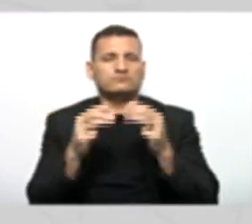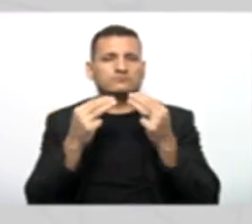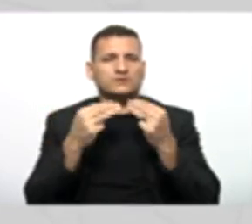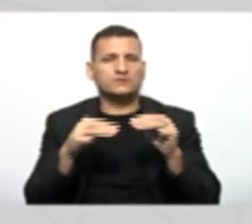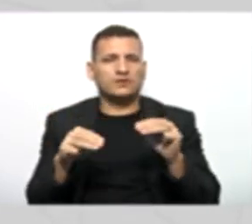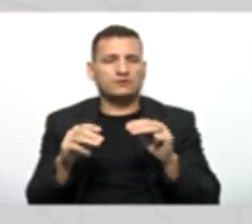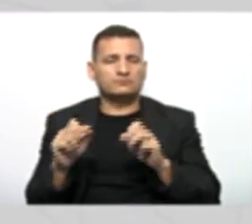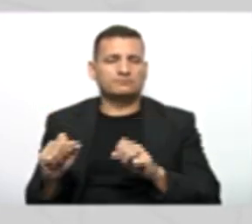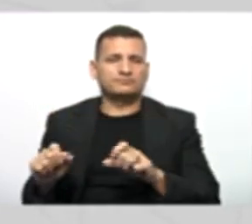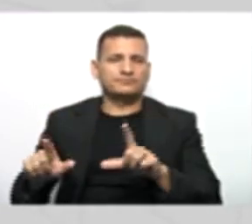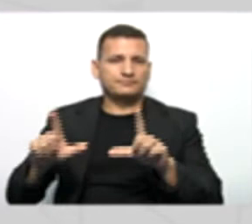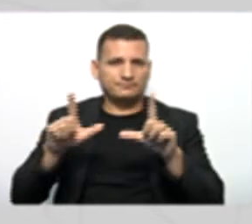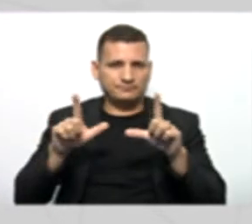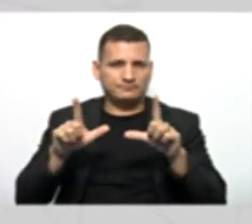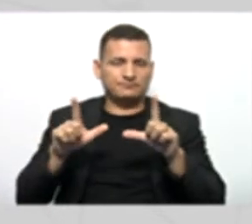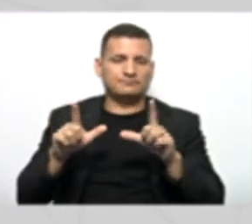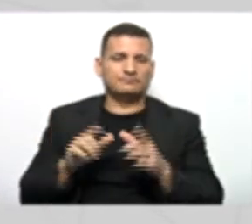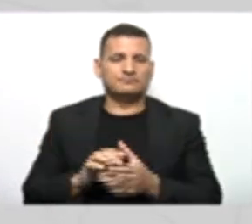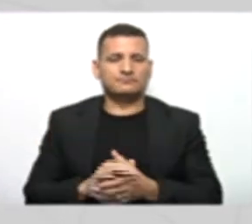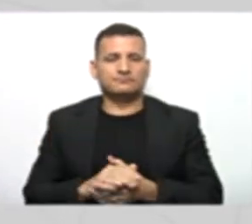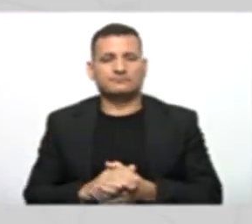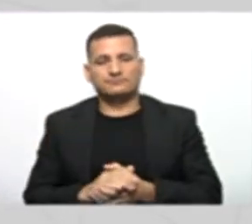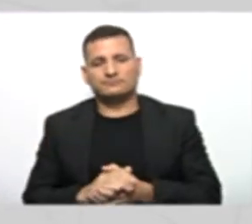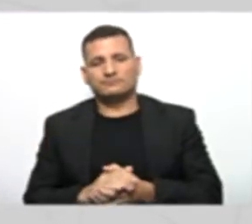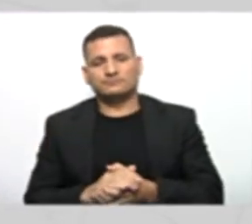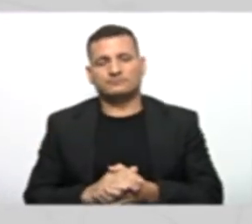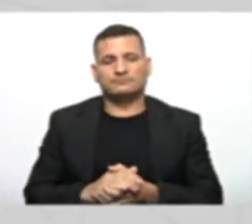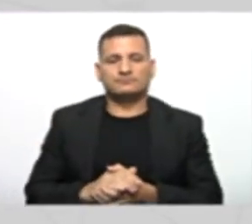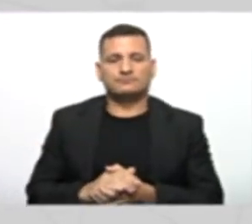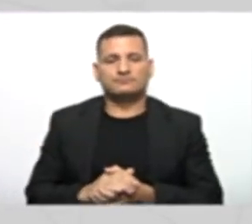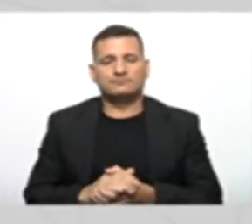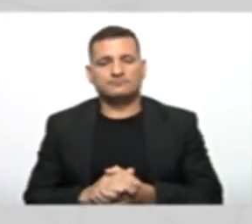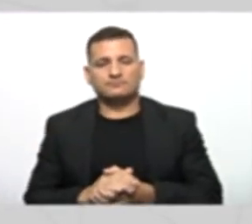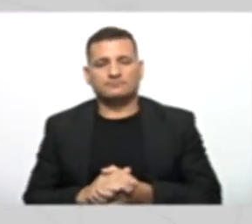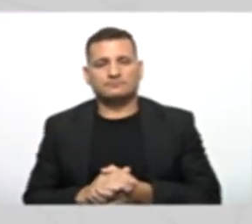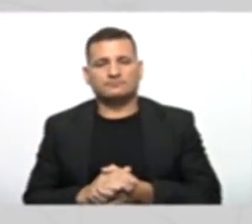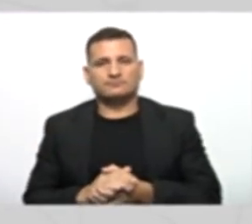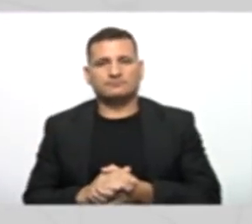criado. Lembra dela? Nós fazemos assim, ó Print